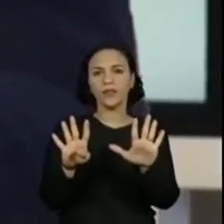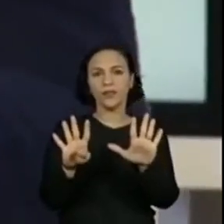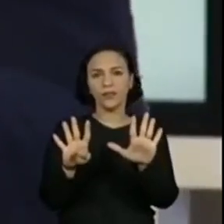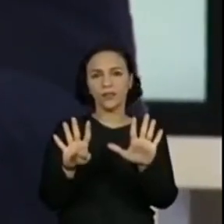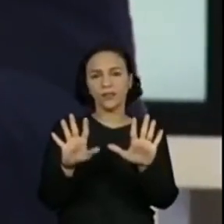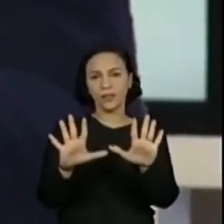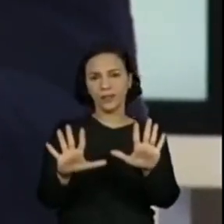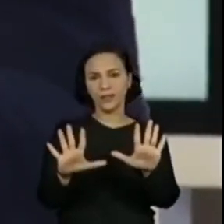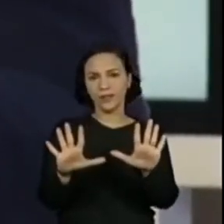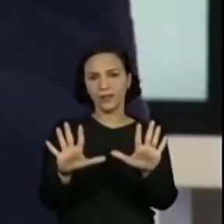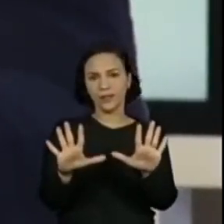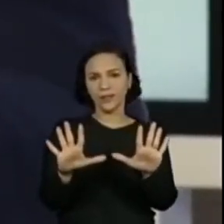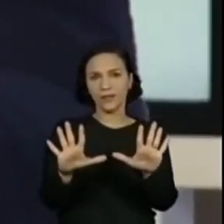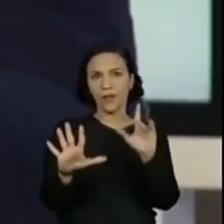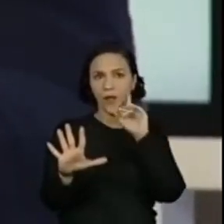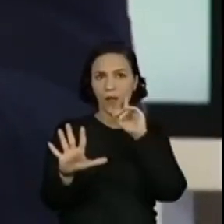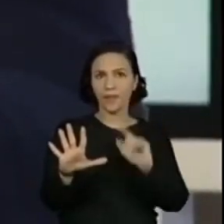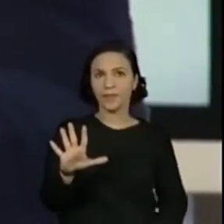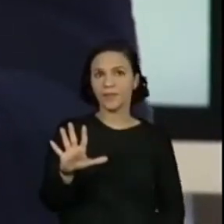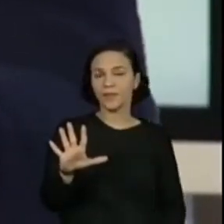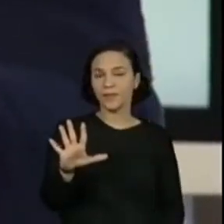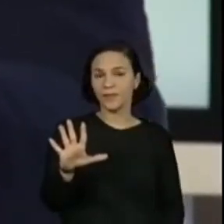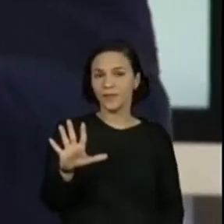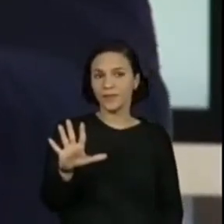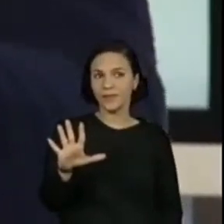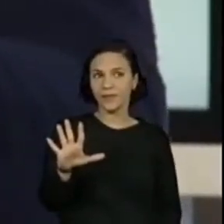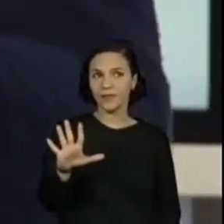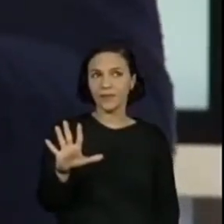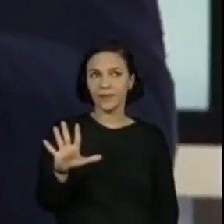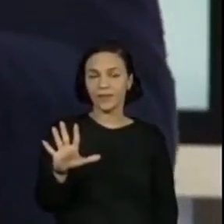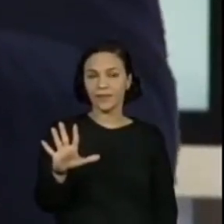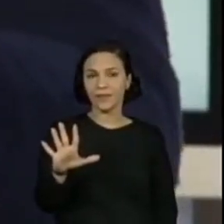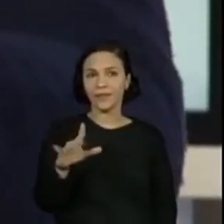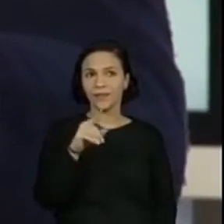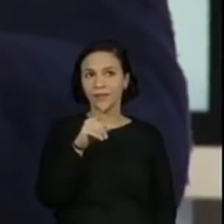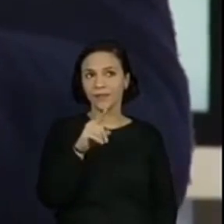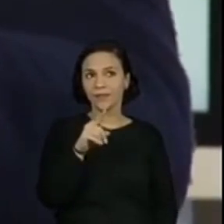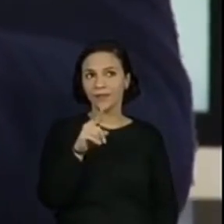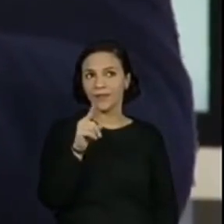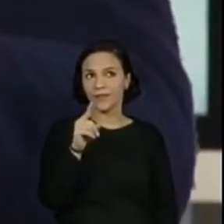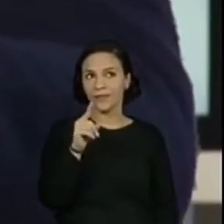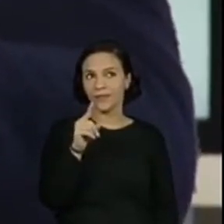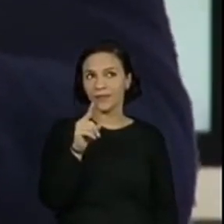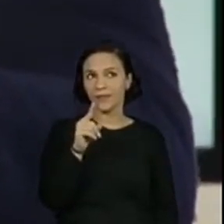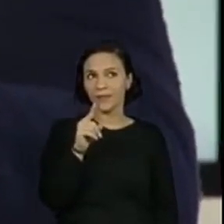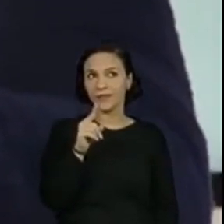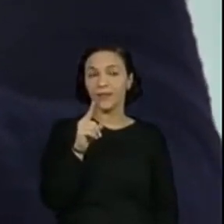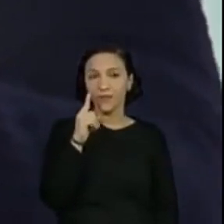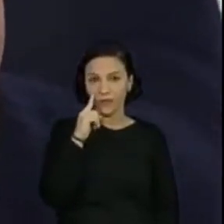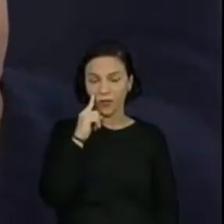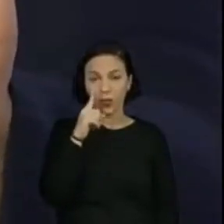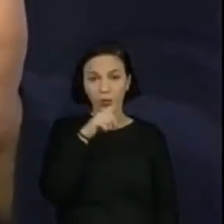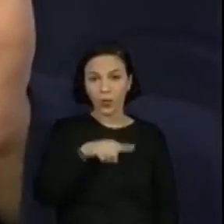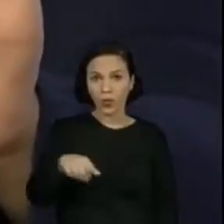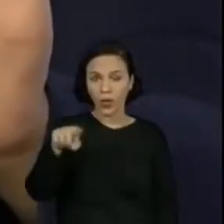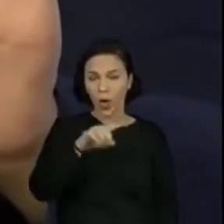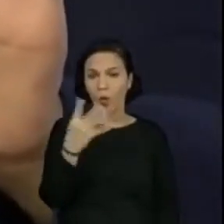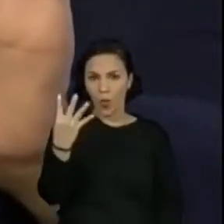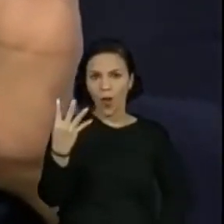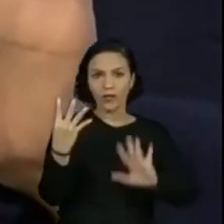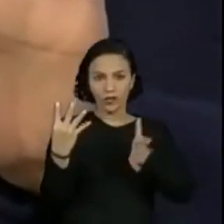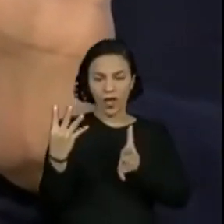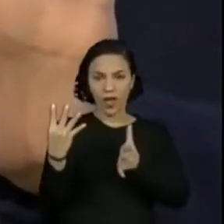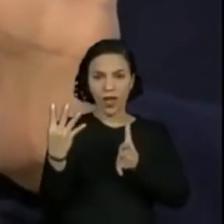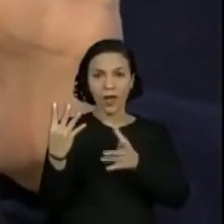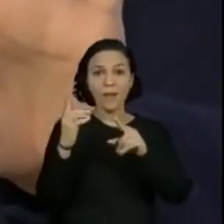contar mais 6. 1, aí foi para 5, 2, 3, 4, 5, 6. Então, eu